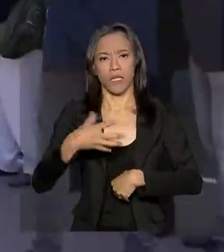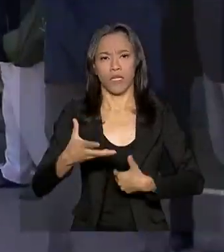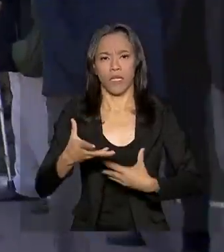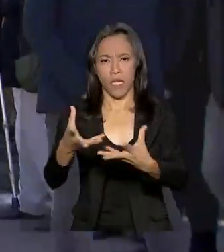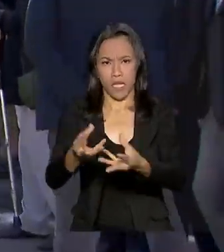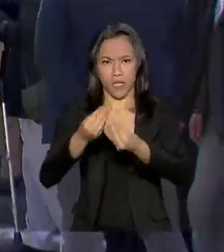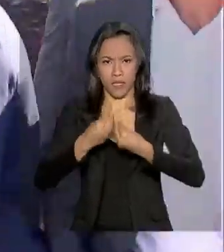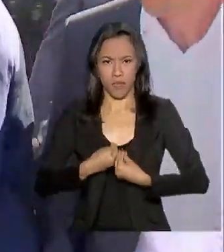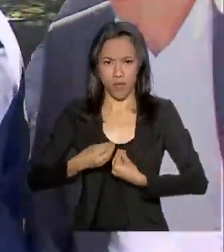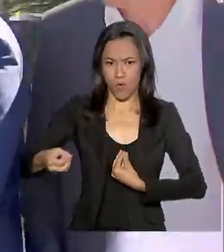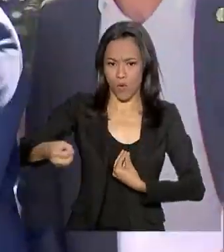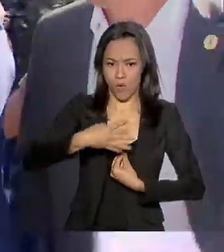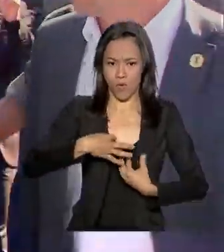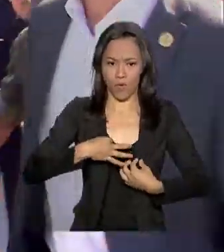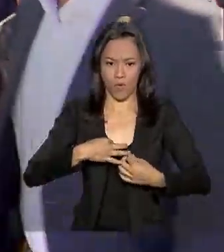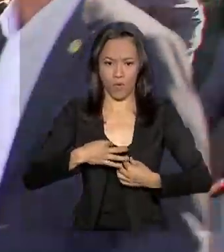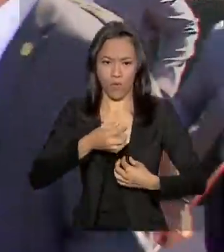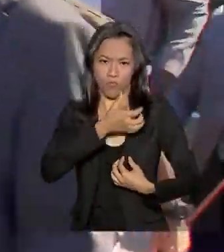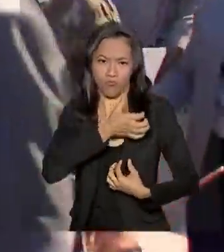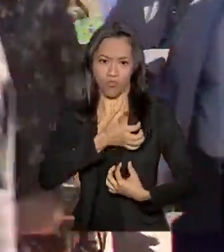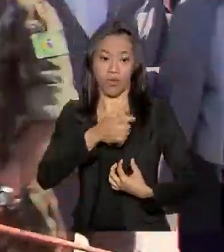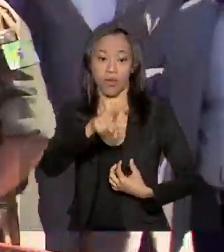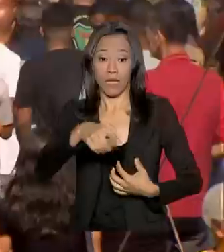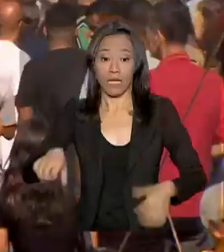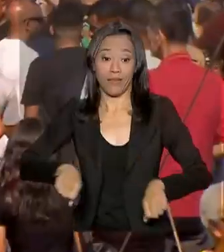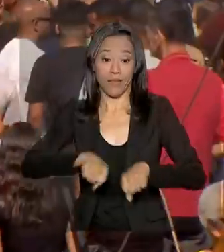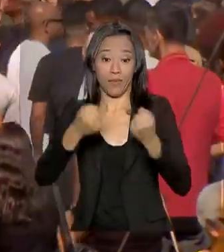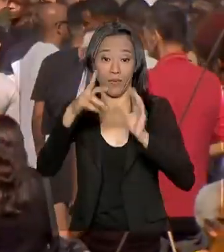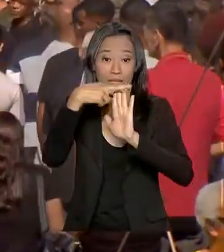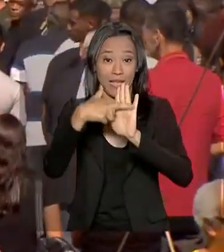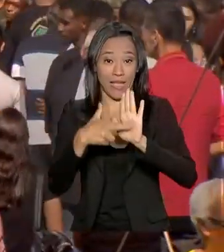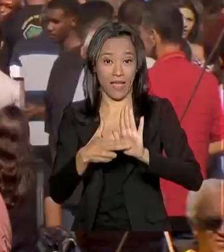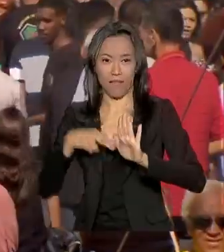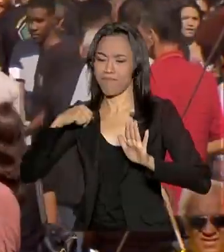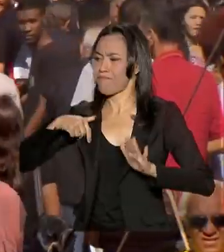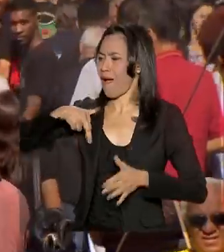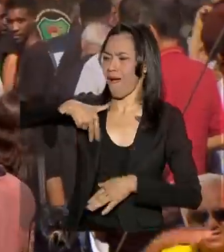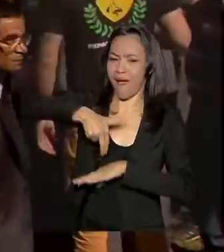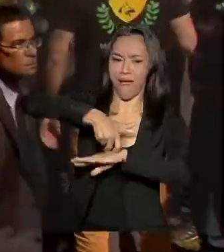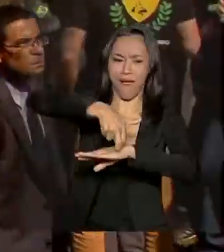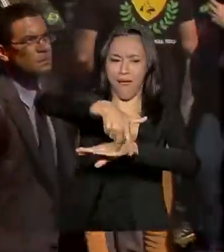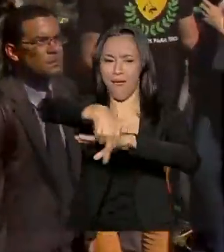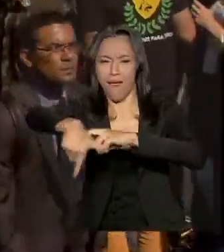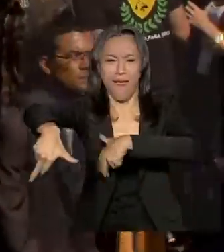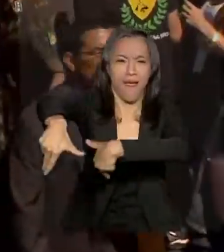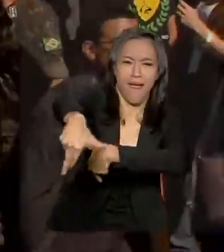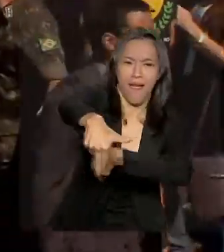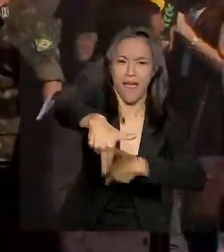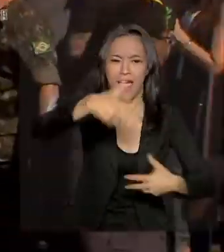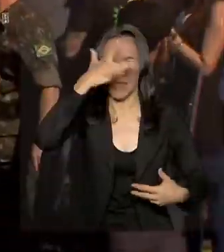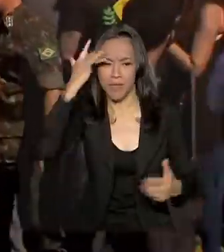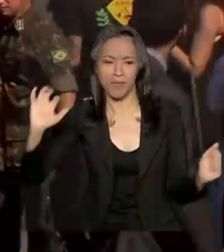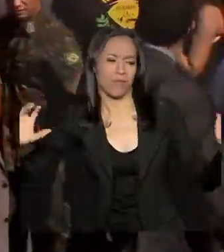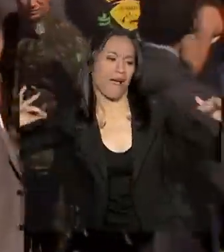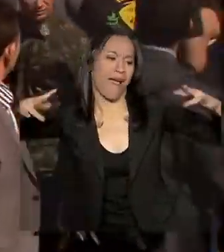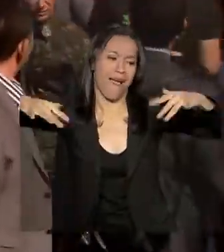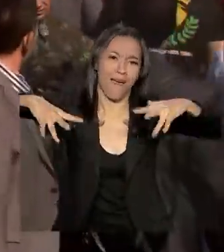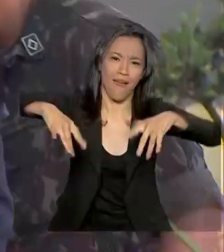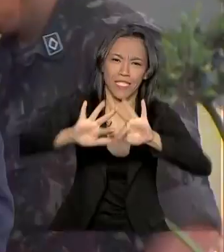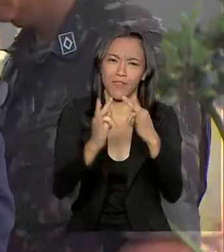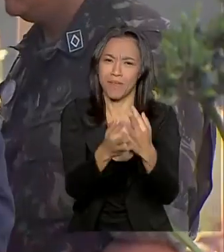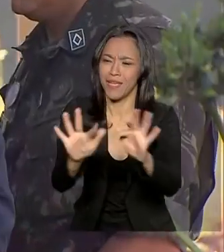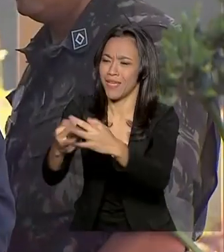item do uniforme, o presidente Bolsonaro quebrou o protocolo, saiu do palanque e foi para o meio da tropa e dos parentes dos